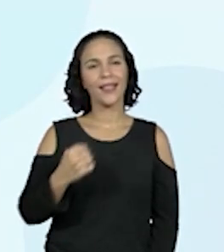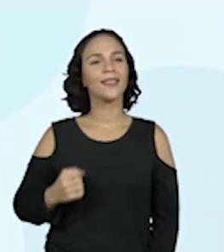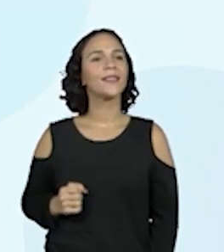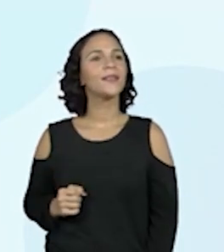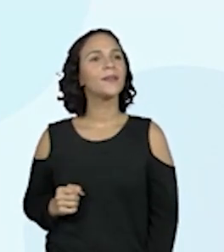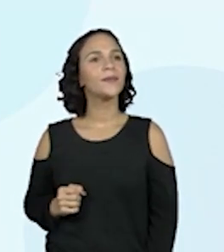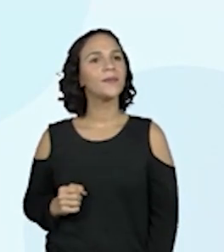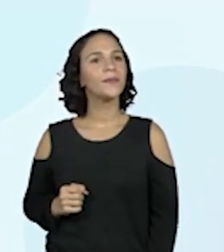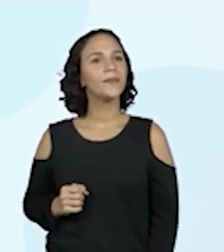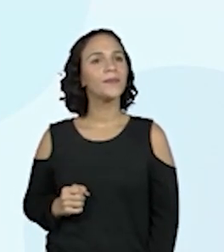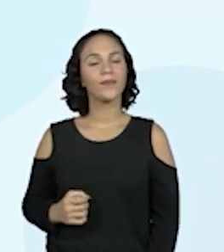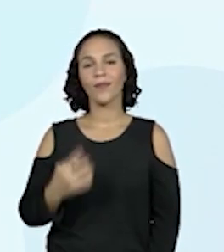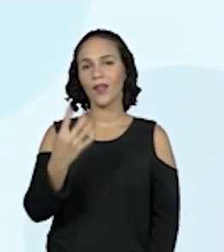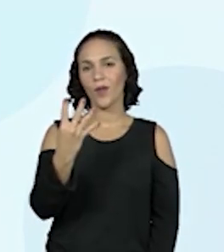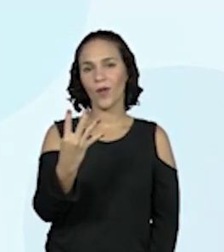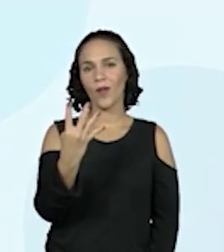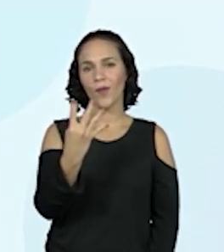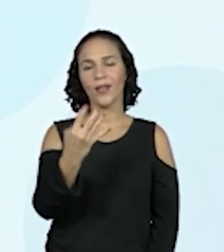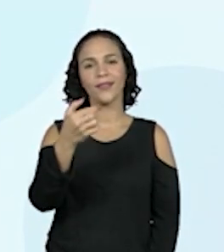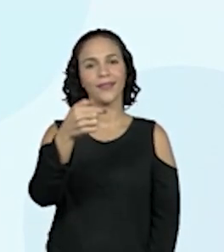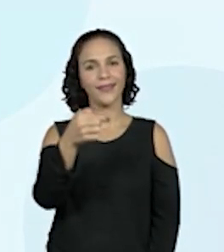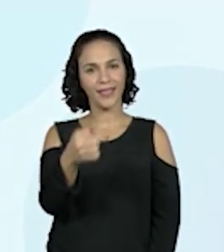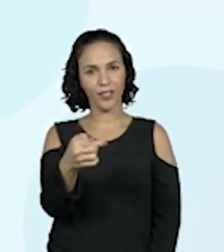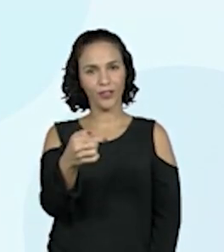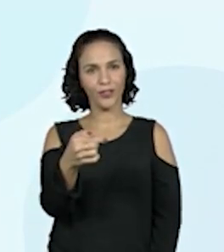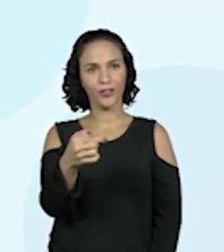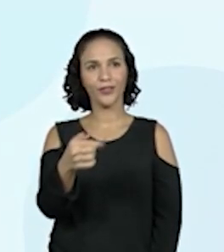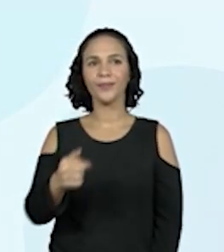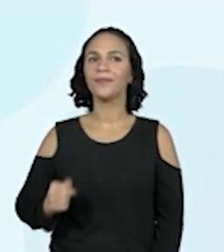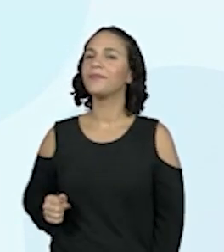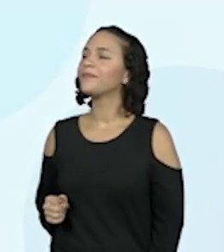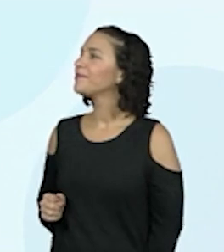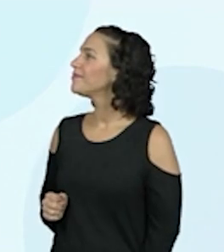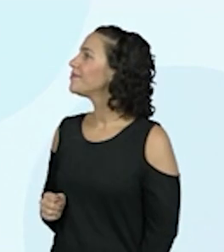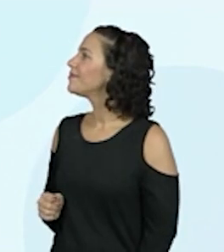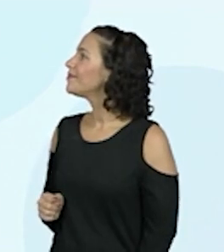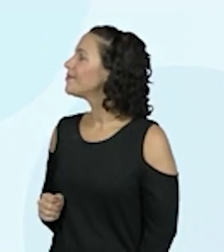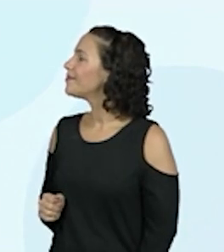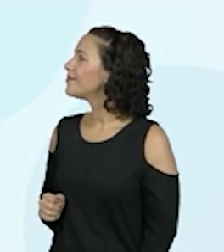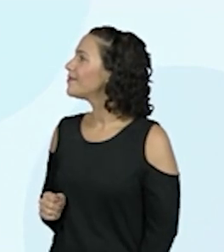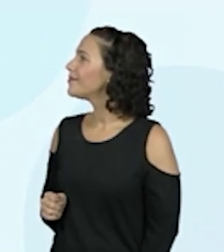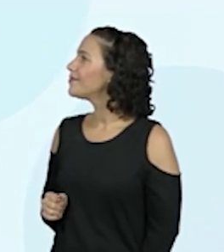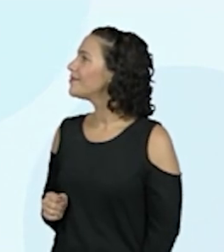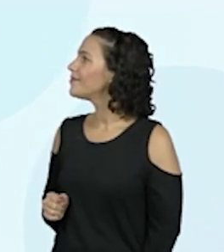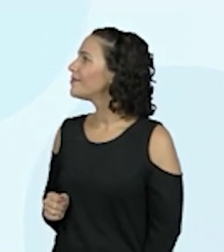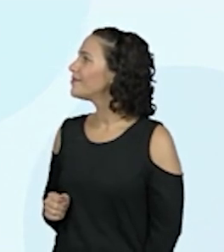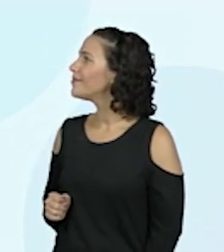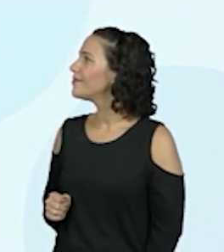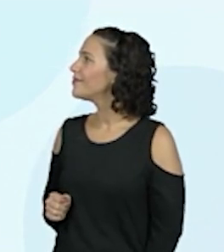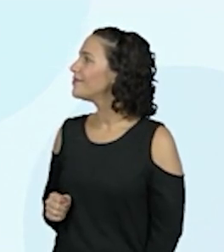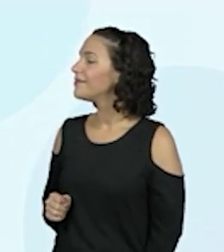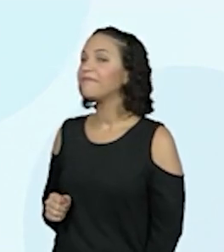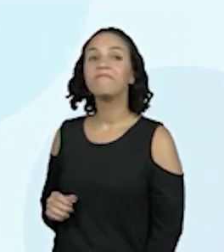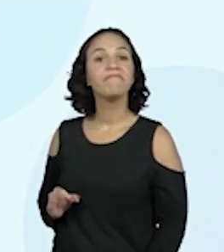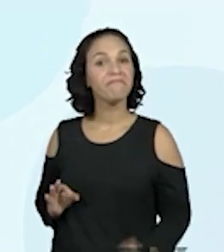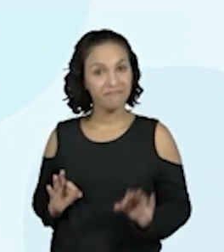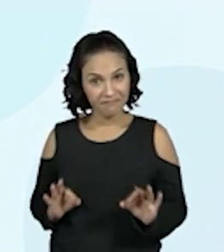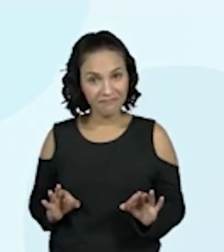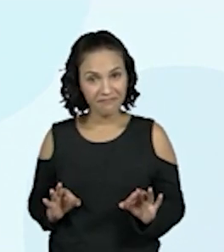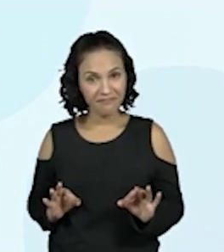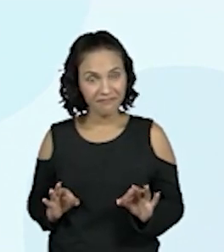e quatro, quatrocentos e quarenta e sete, não é?